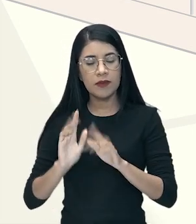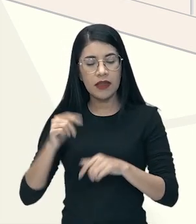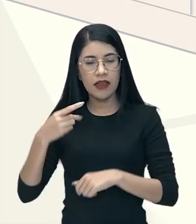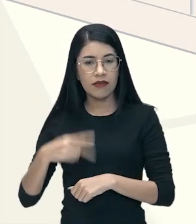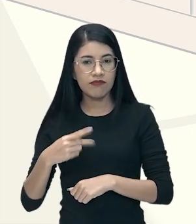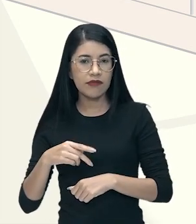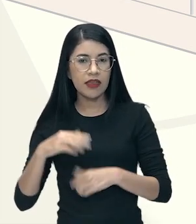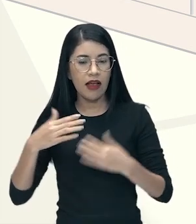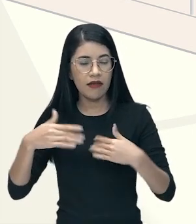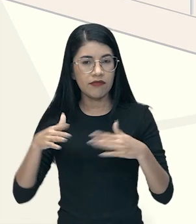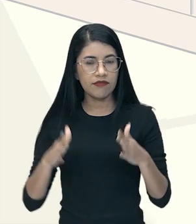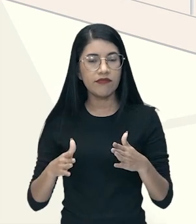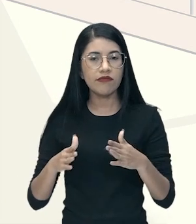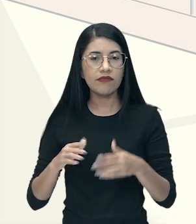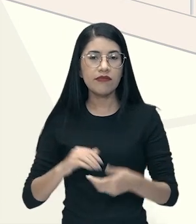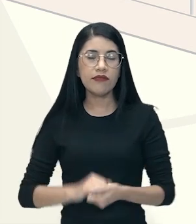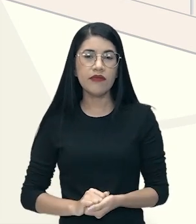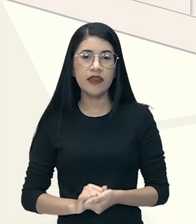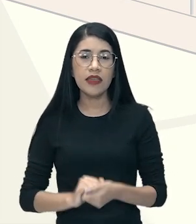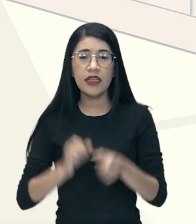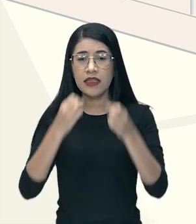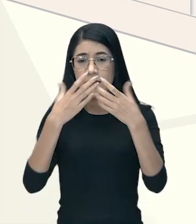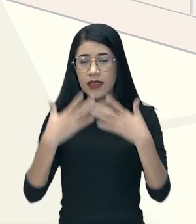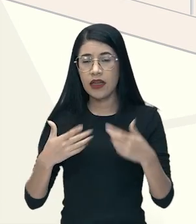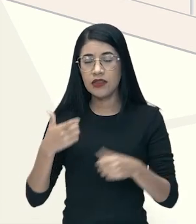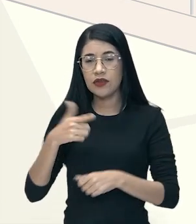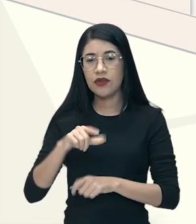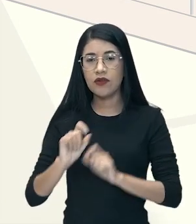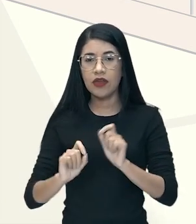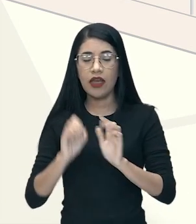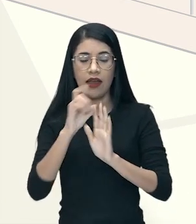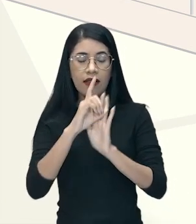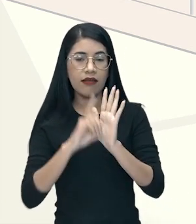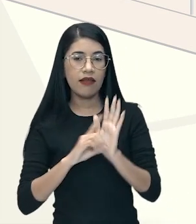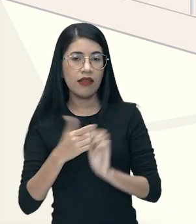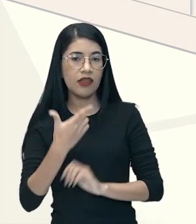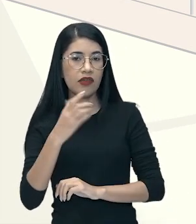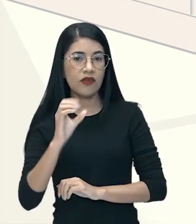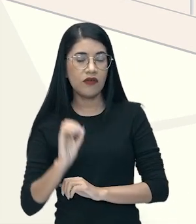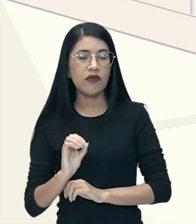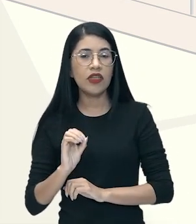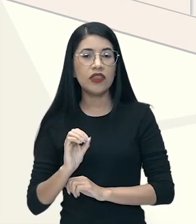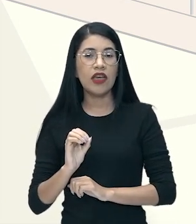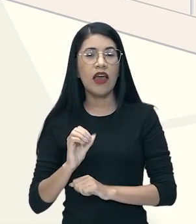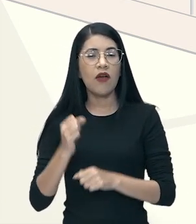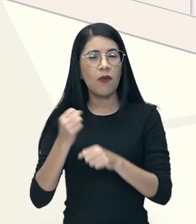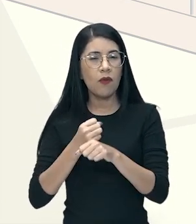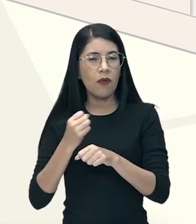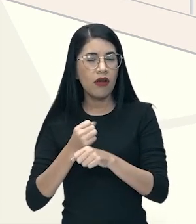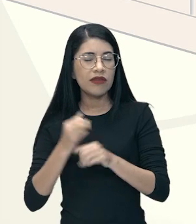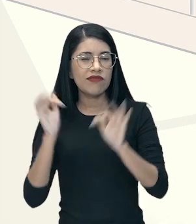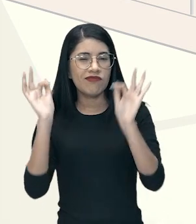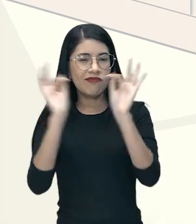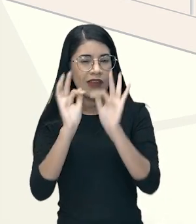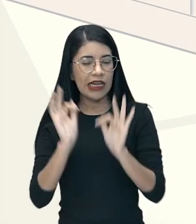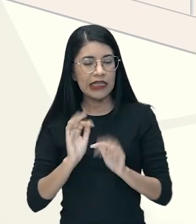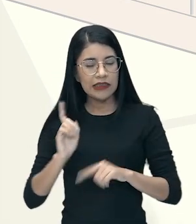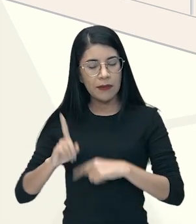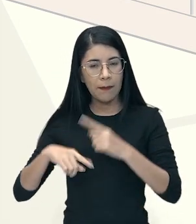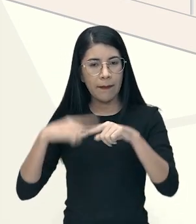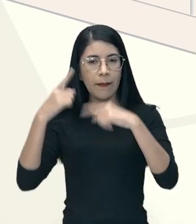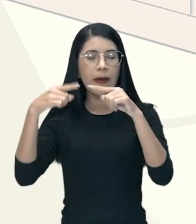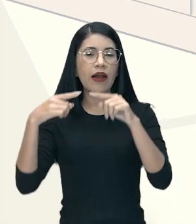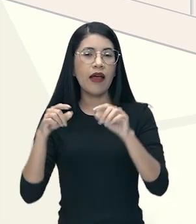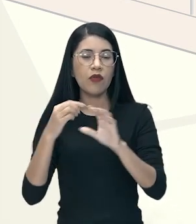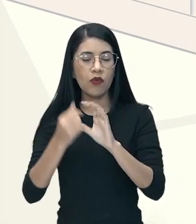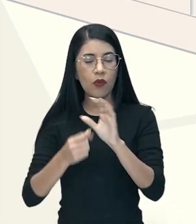falando, mais uma vez, que os anos 20 eram considerados os anos felizes, os anos de prosperidade ali do